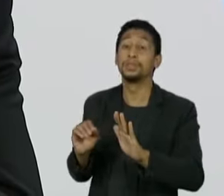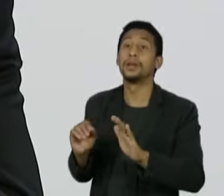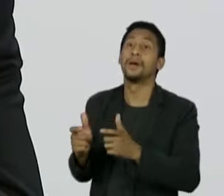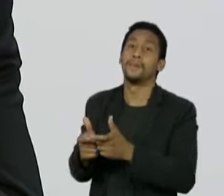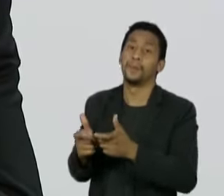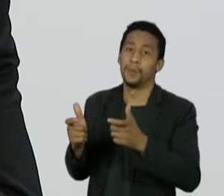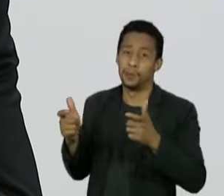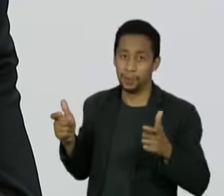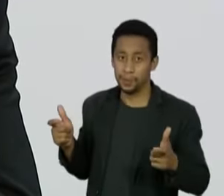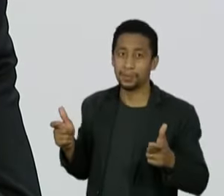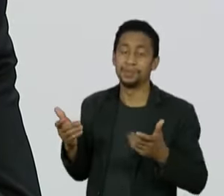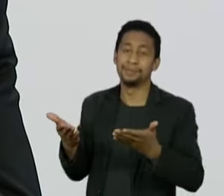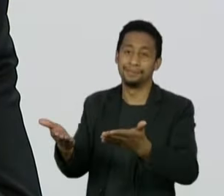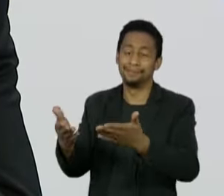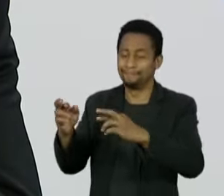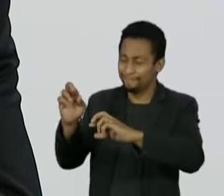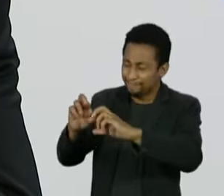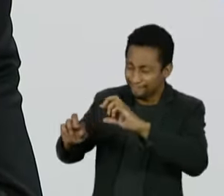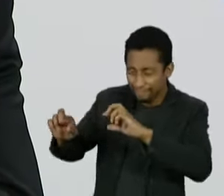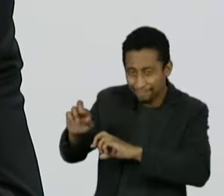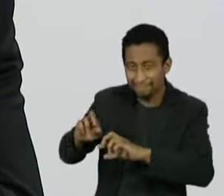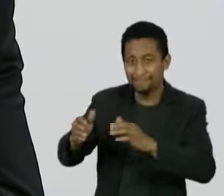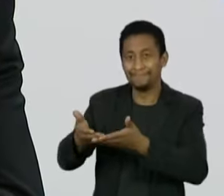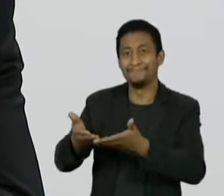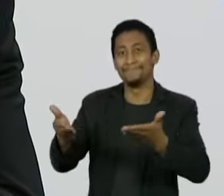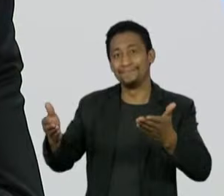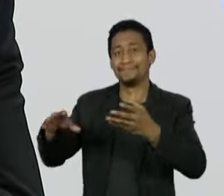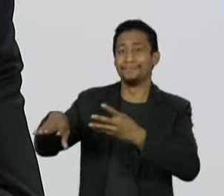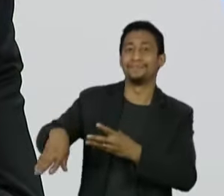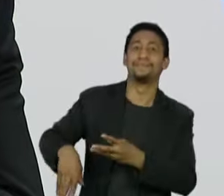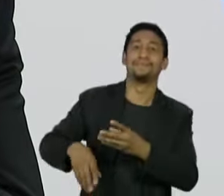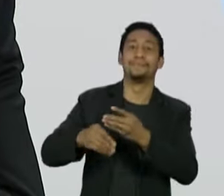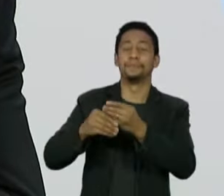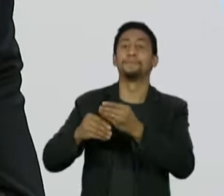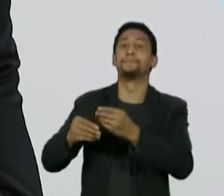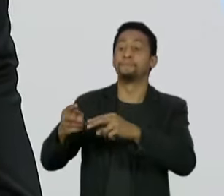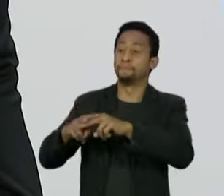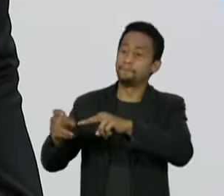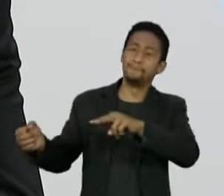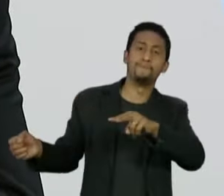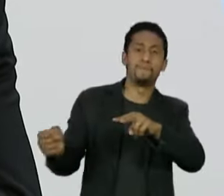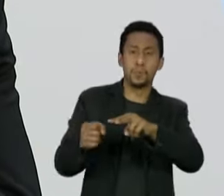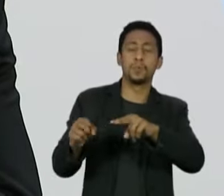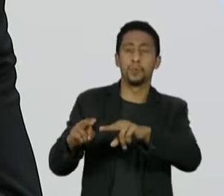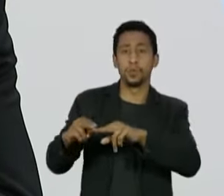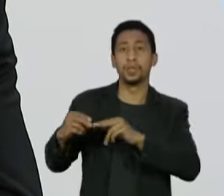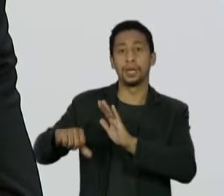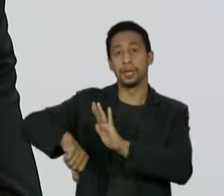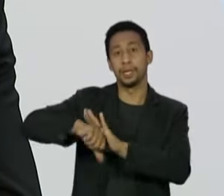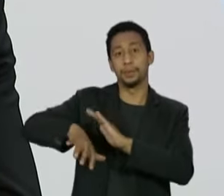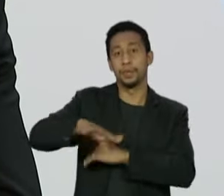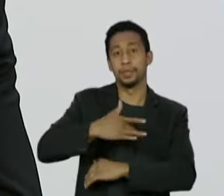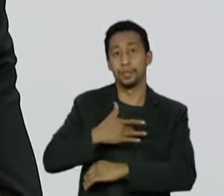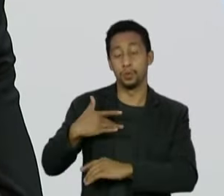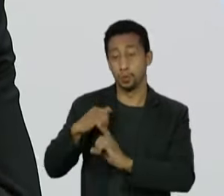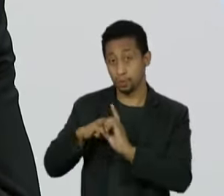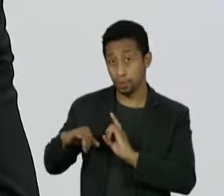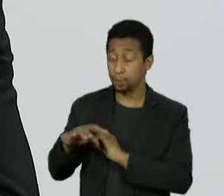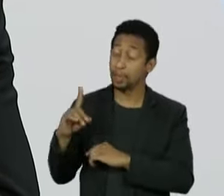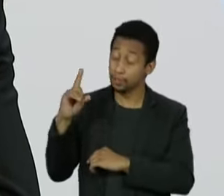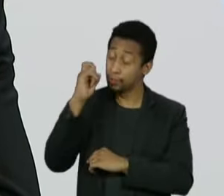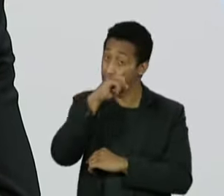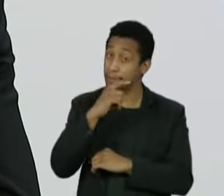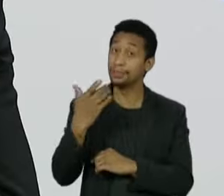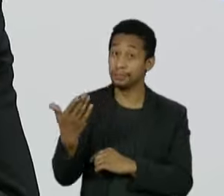instituições, aumento de fiscalização, incremento de pena para crimes contra saúde pública, esses certamente terão mais dificuldade porque